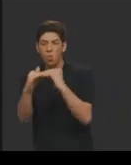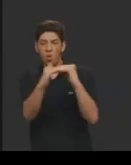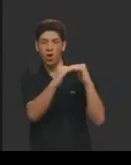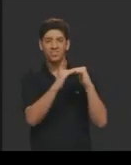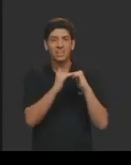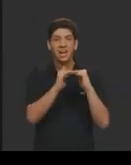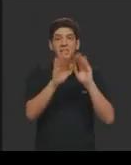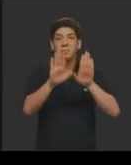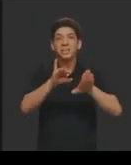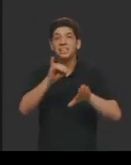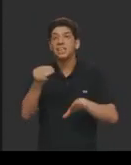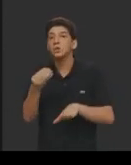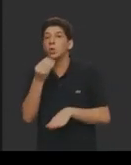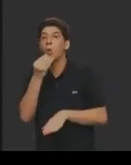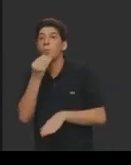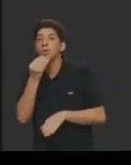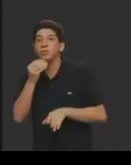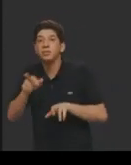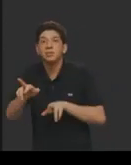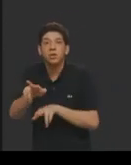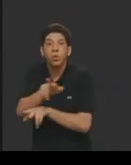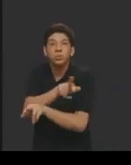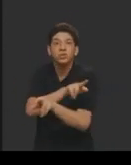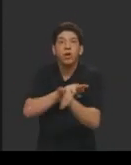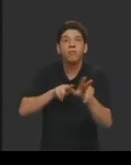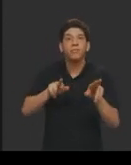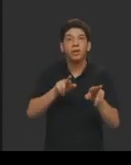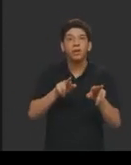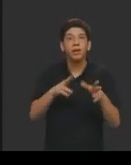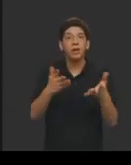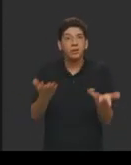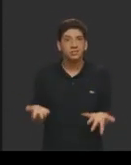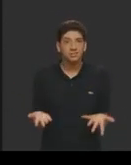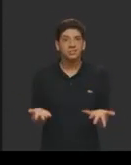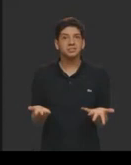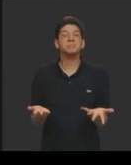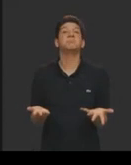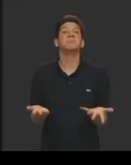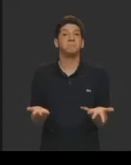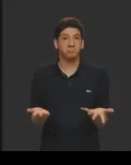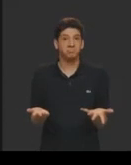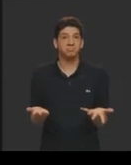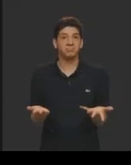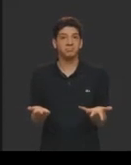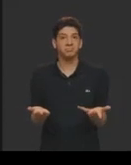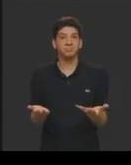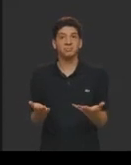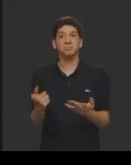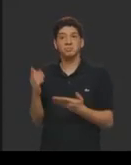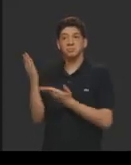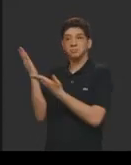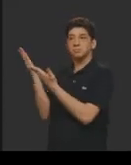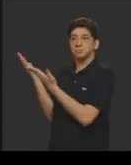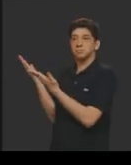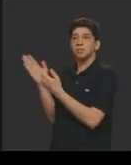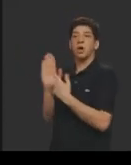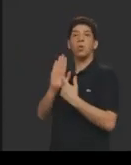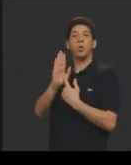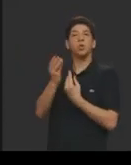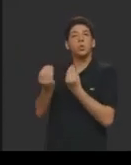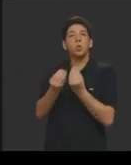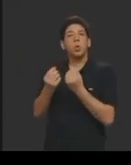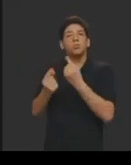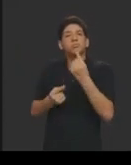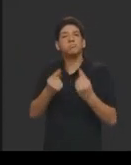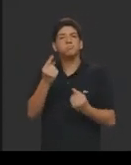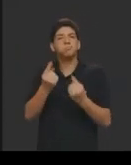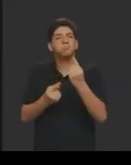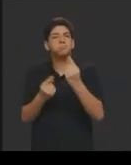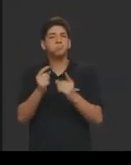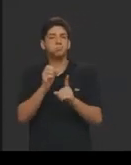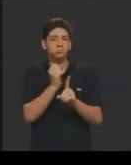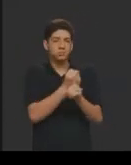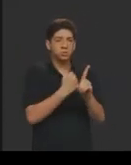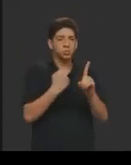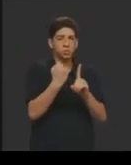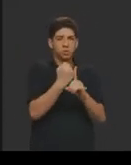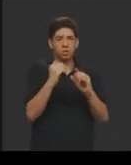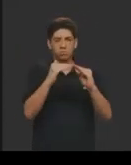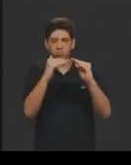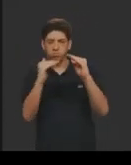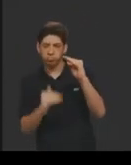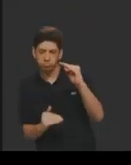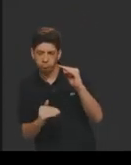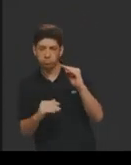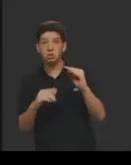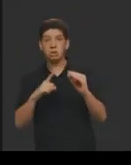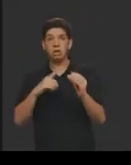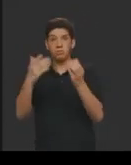charge aqui, ela vai exemplificar uma charge interessante, que para discutir essa questão da meritocracia, da desigualdade, já que gente concursa, tem no